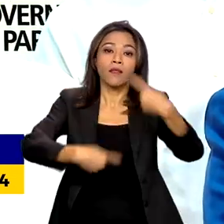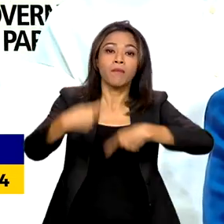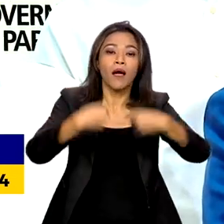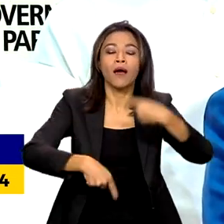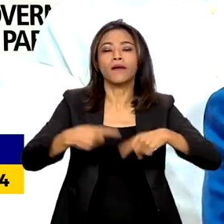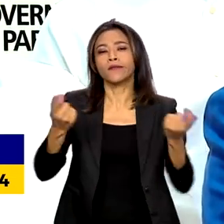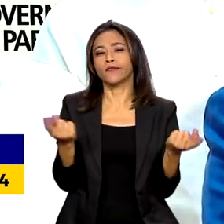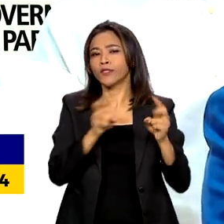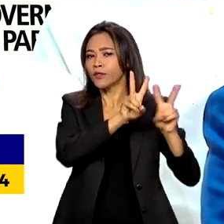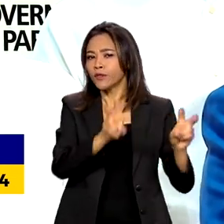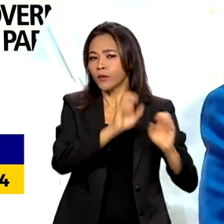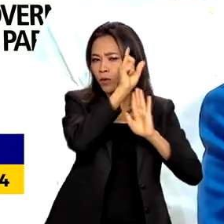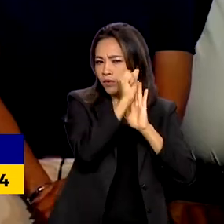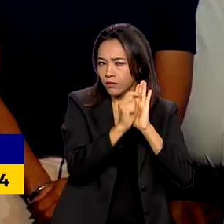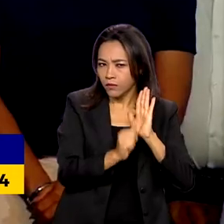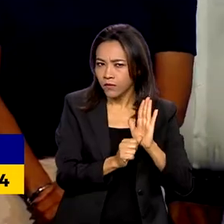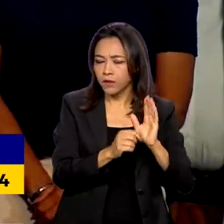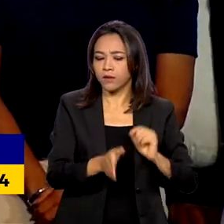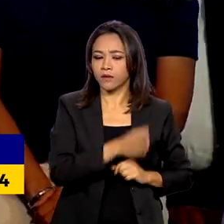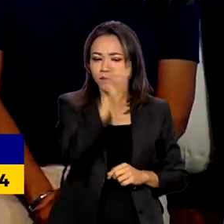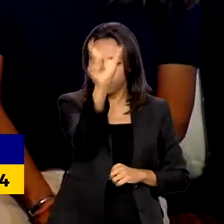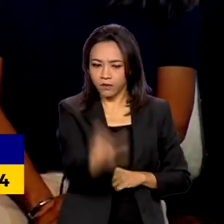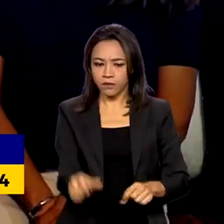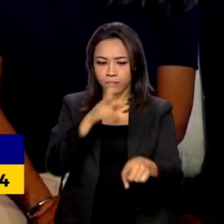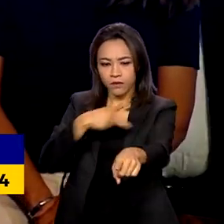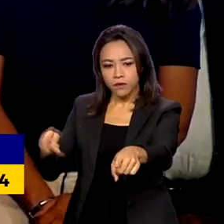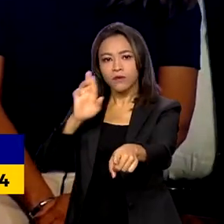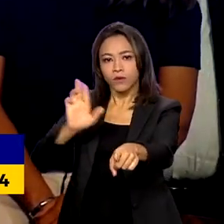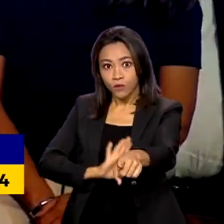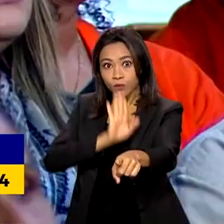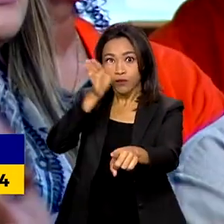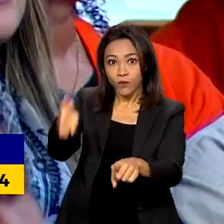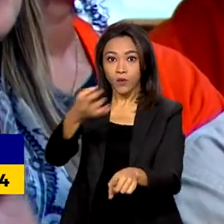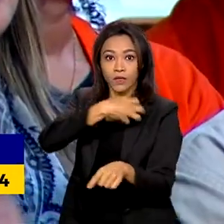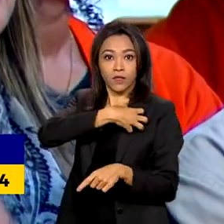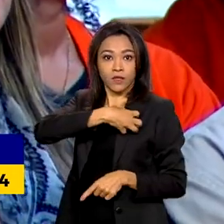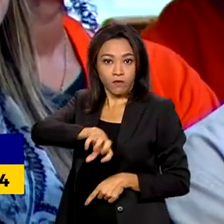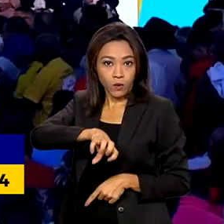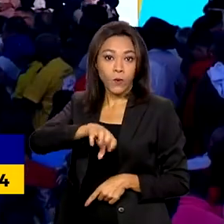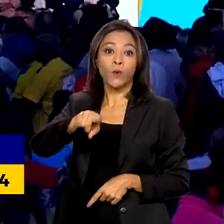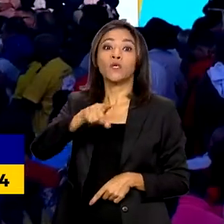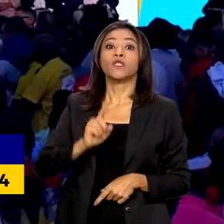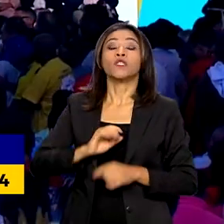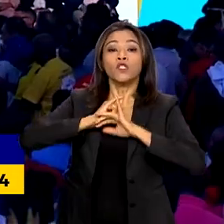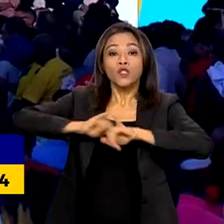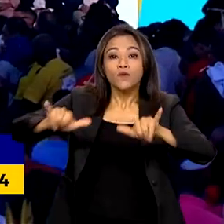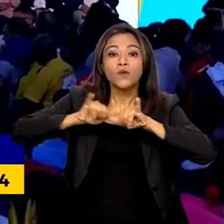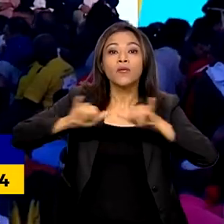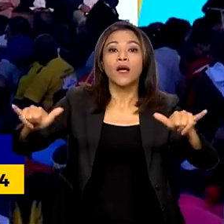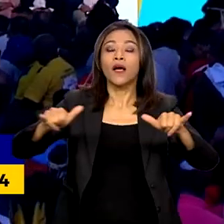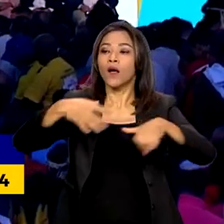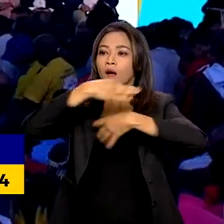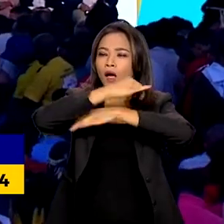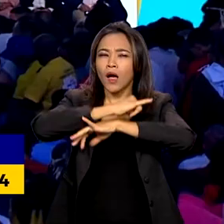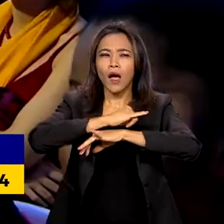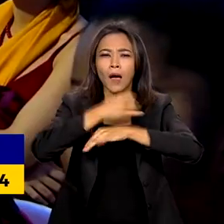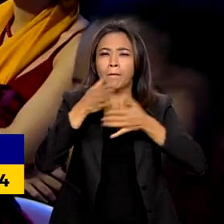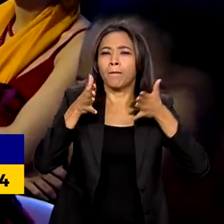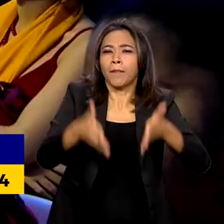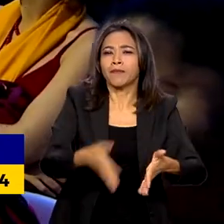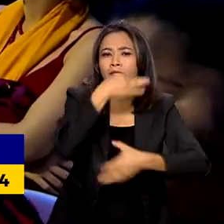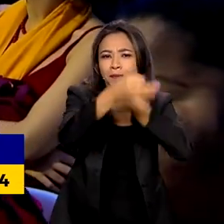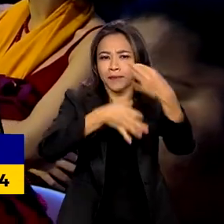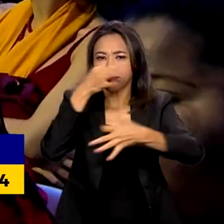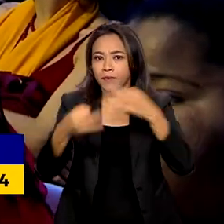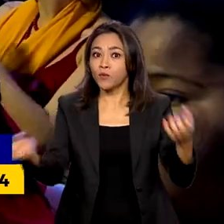orçamento, democratizar o orçamento. O presidente Lula foi a Salvador divulgar a participação popular na construção do novo PPA.